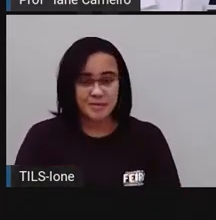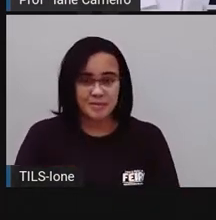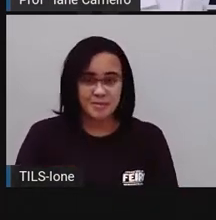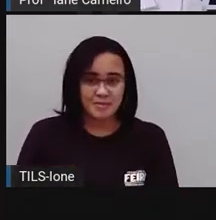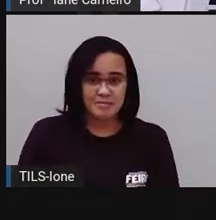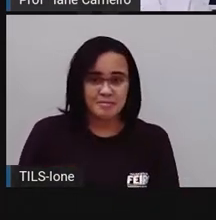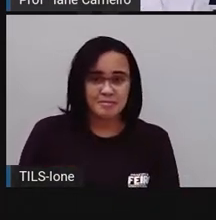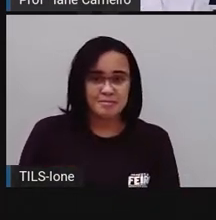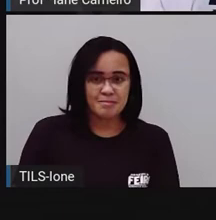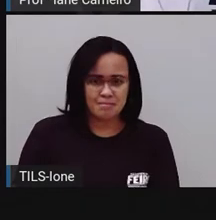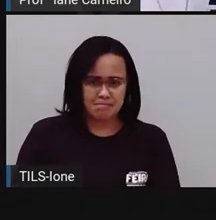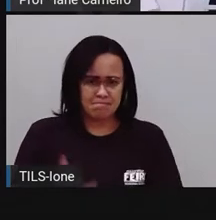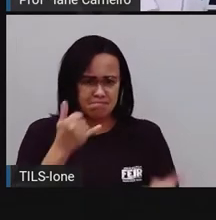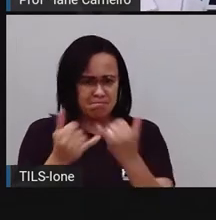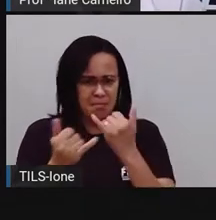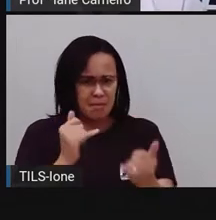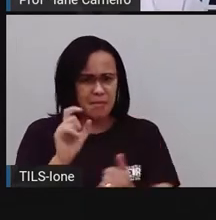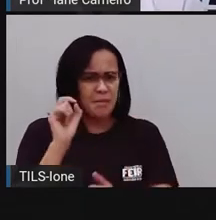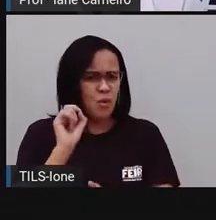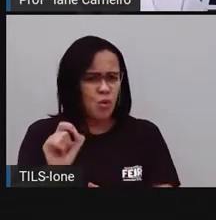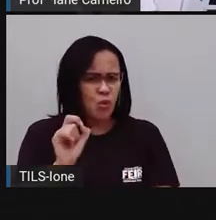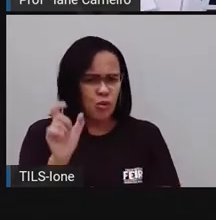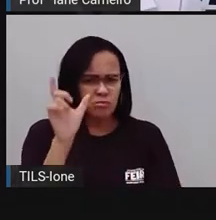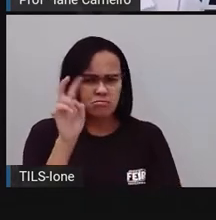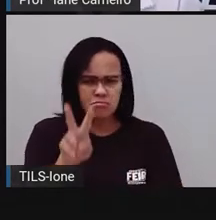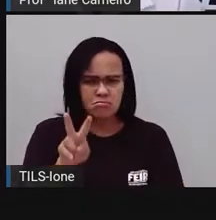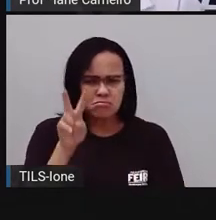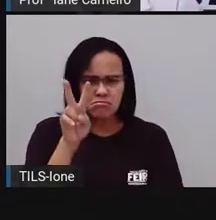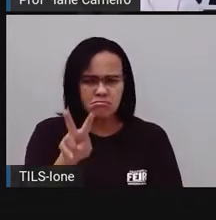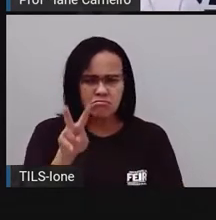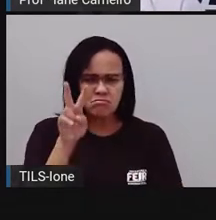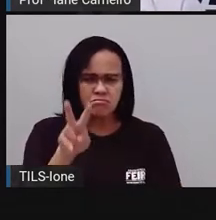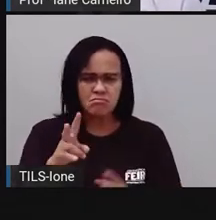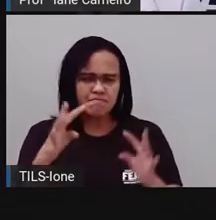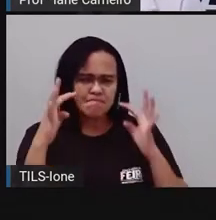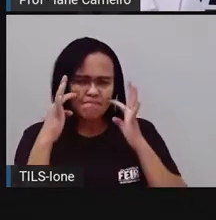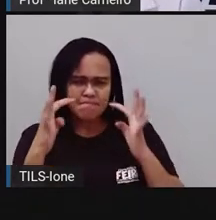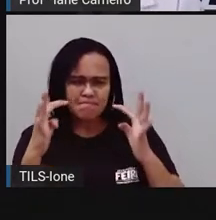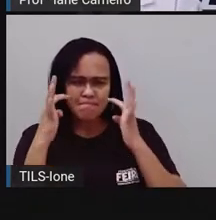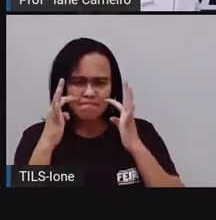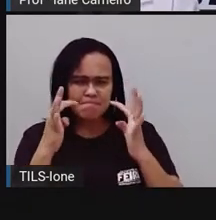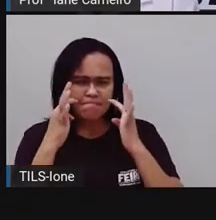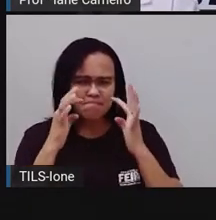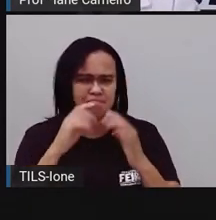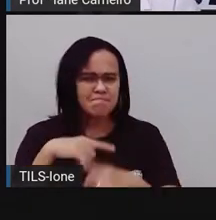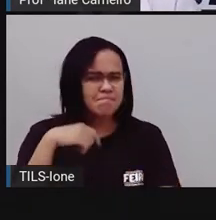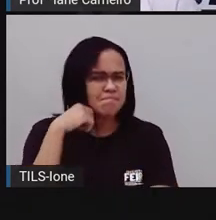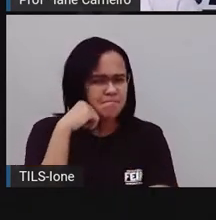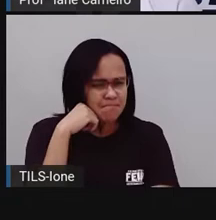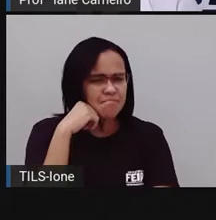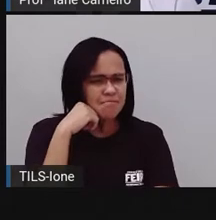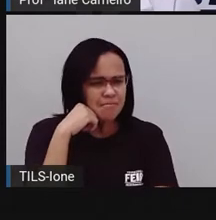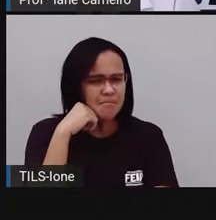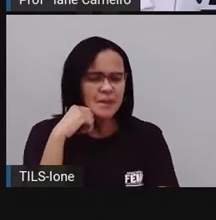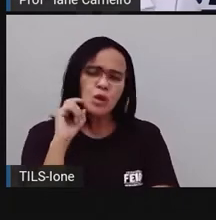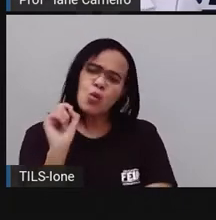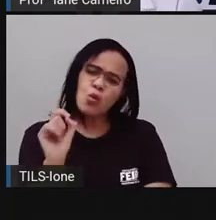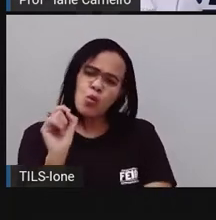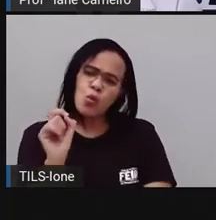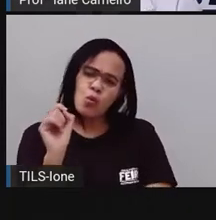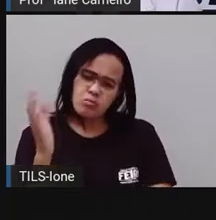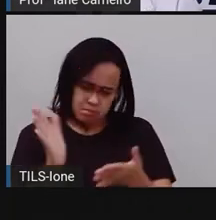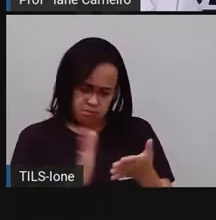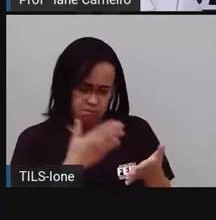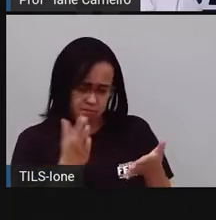Parece com o quê, né? Tenta observar aí, tenta imaginar. Você acha que vai acontecer o que com essa princesa aí ao longo do livro?